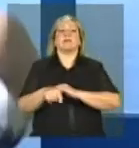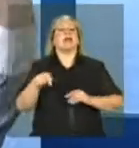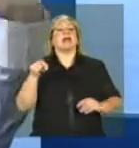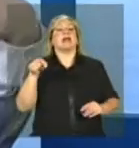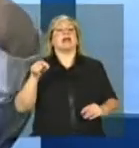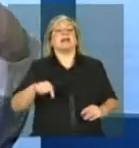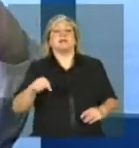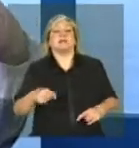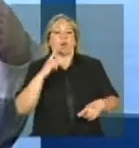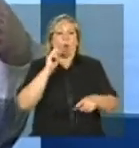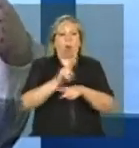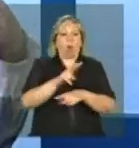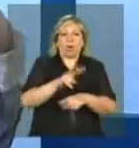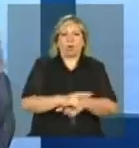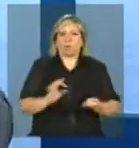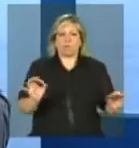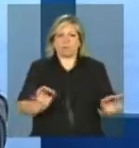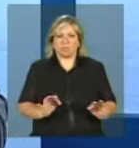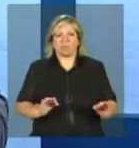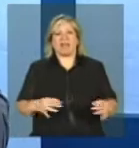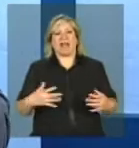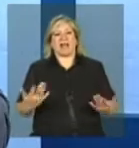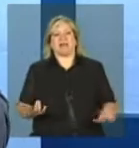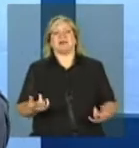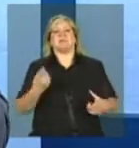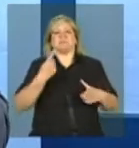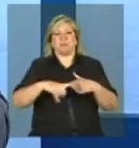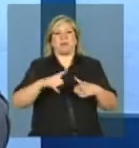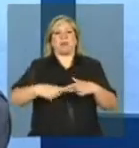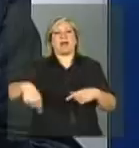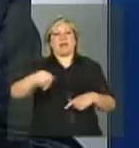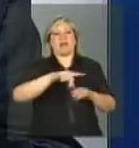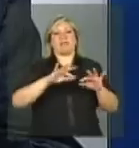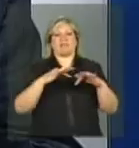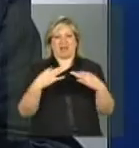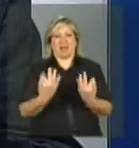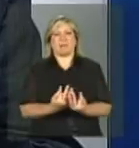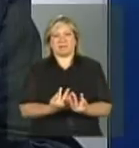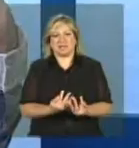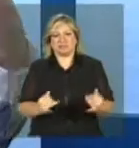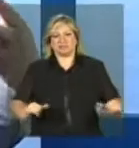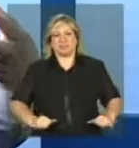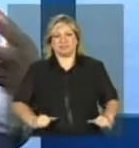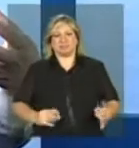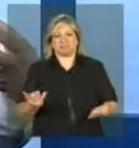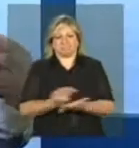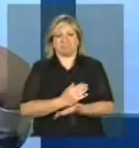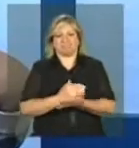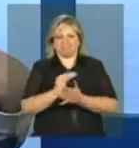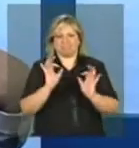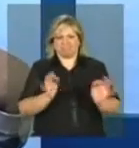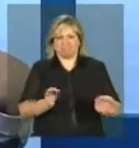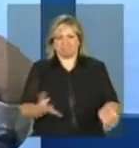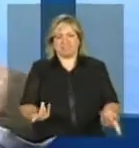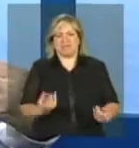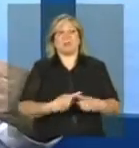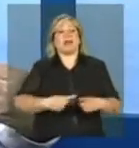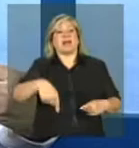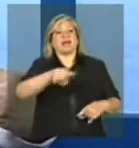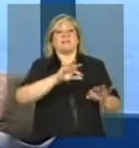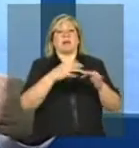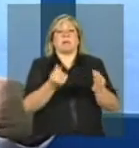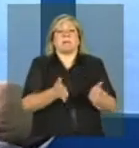gera aí um quadro de vulnerabilidade para essas famílias. Isso que a gente disse no início, normalmente são famílias que já têm uma necessidade muito grande, uma